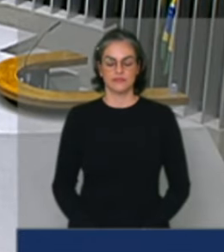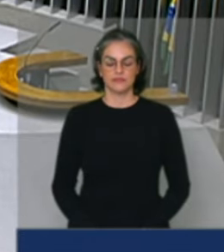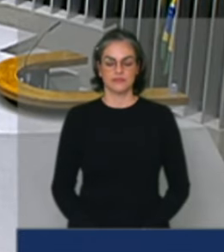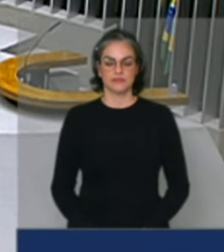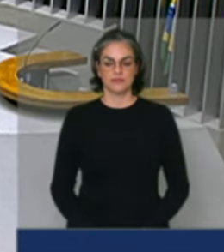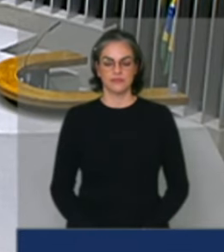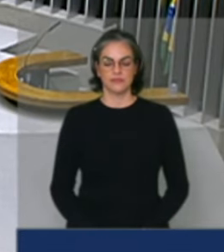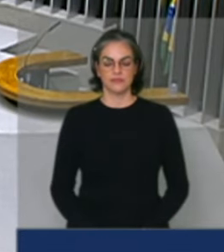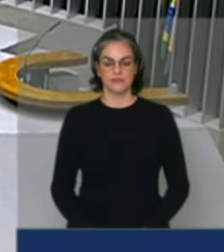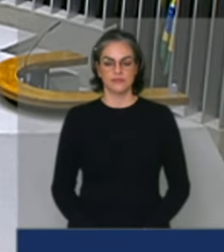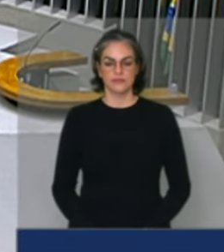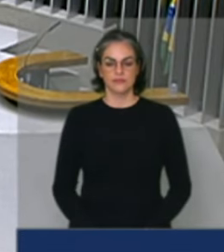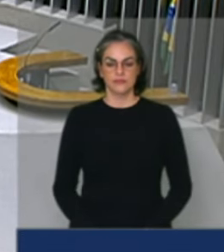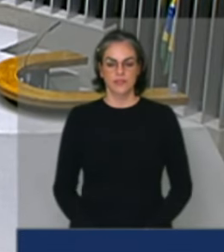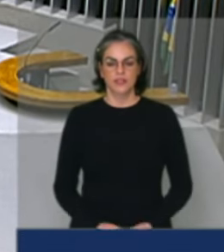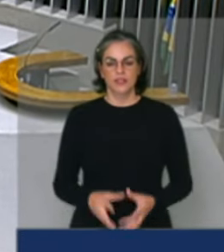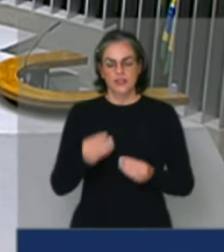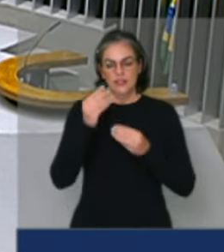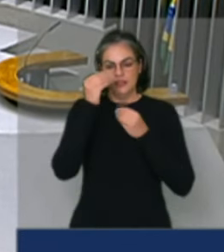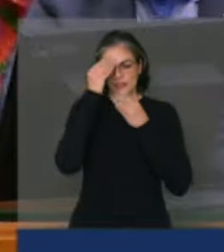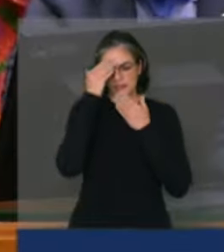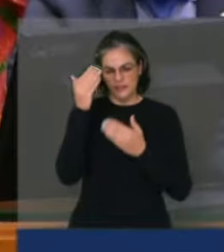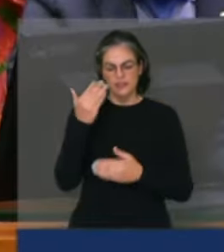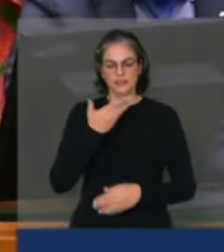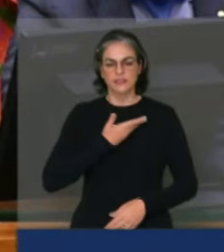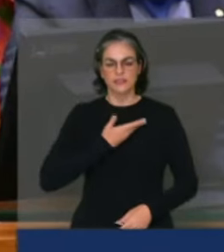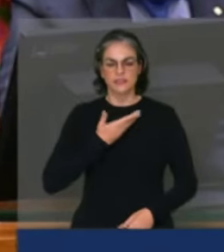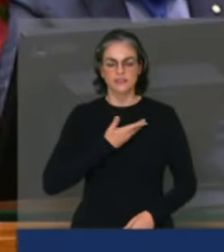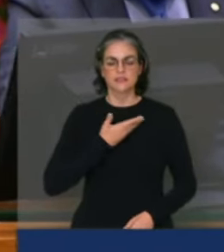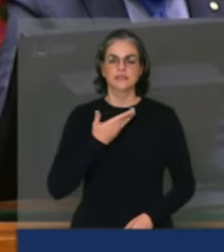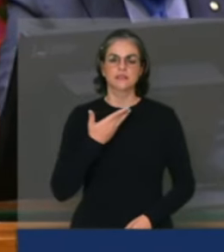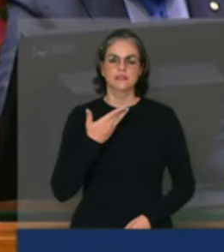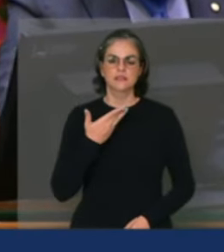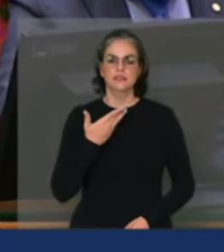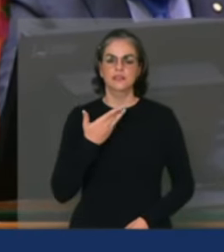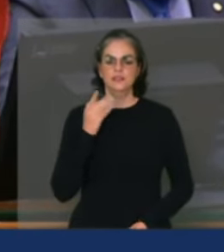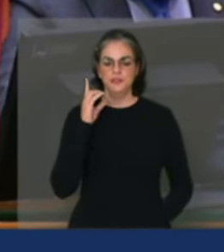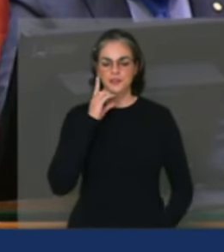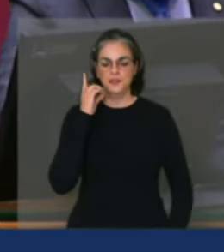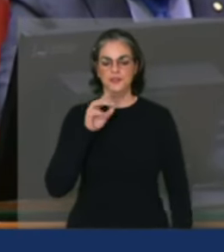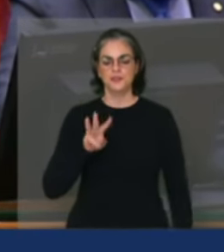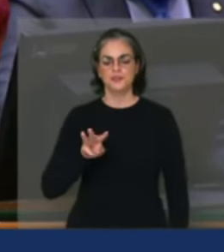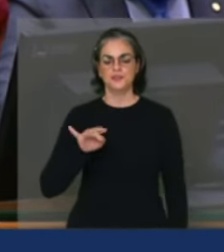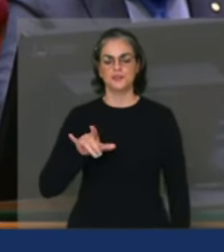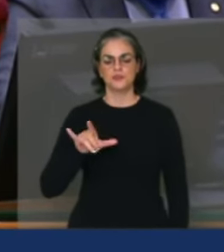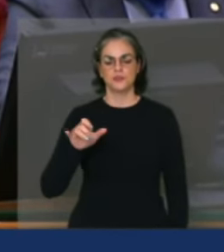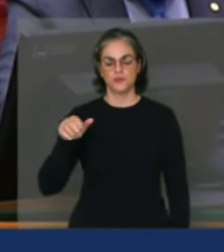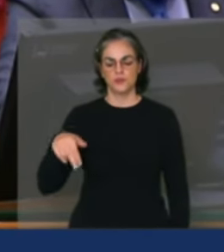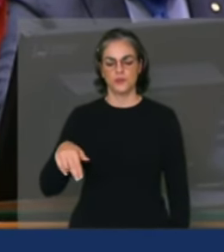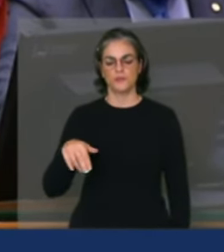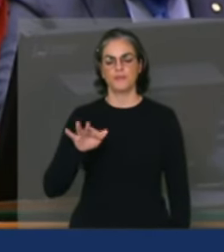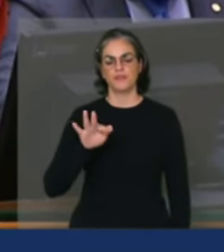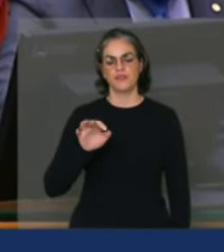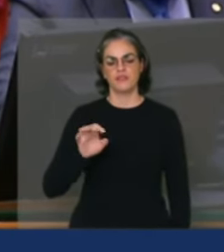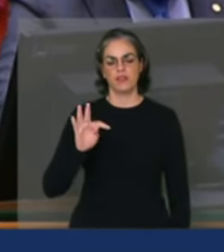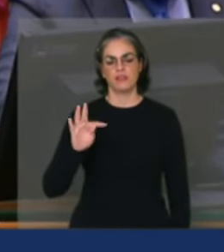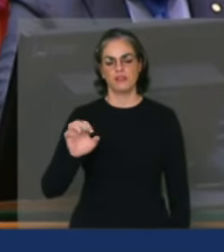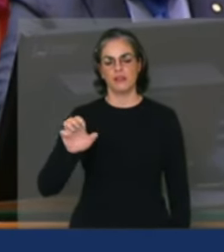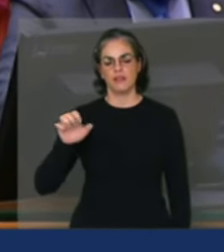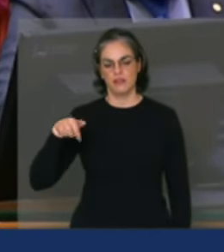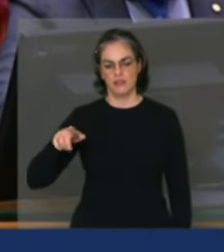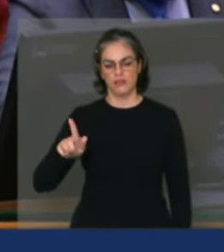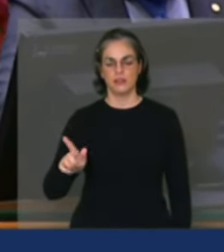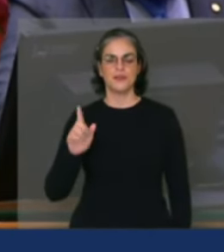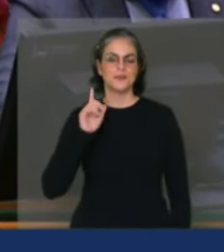Muito obrigado, colega deputado Wilson da FETAENG, esse mineiro que está aqui no seu primeiro mandato,